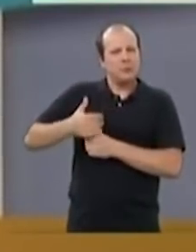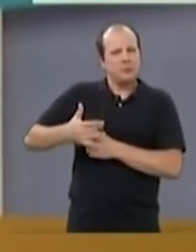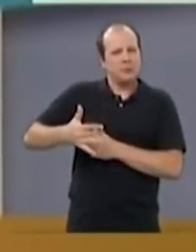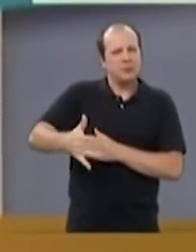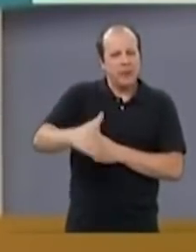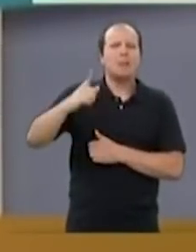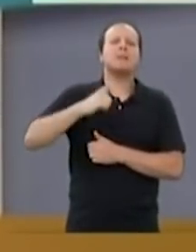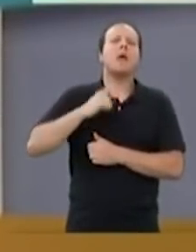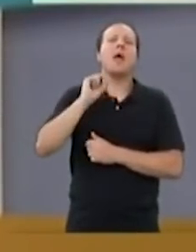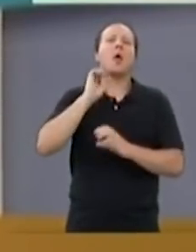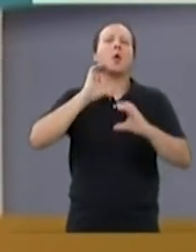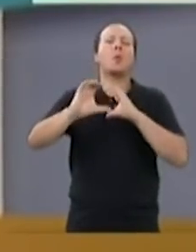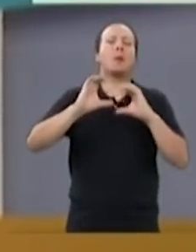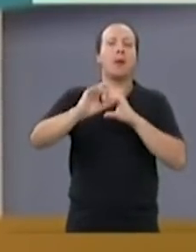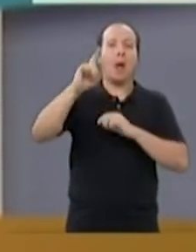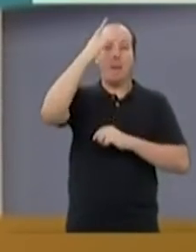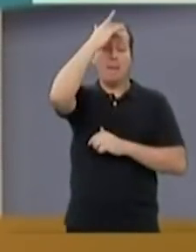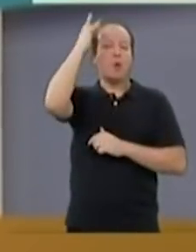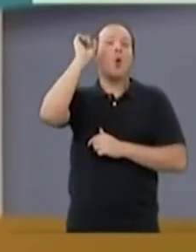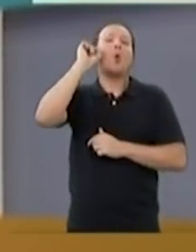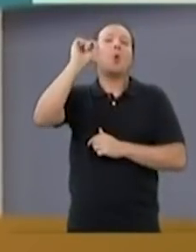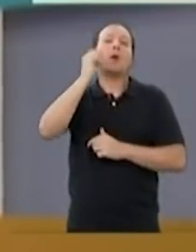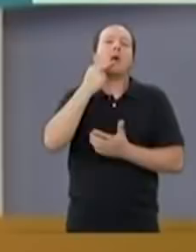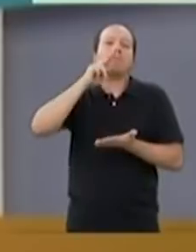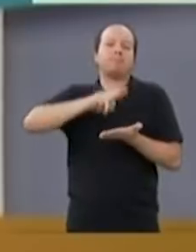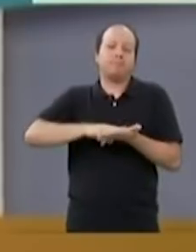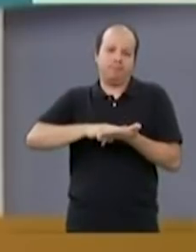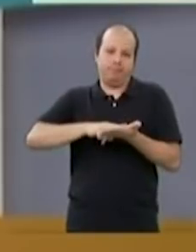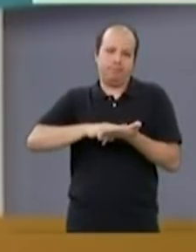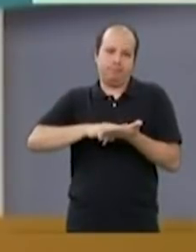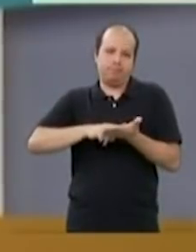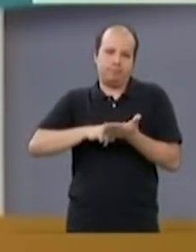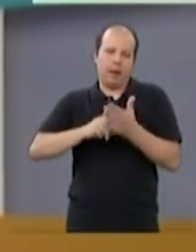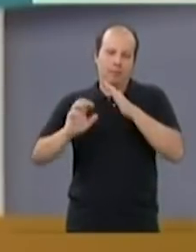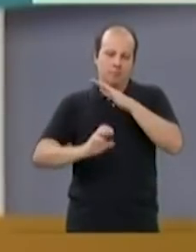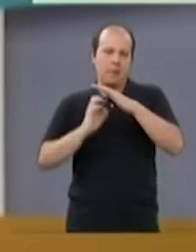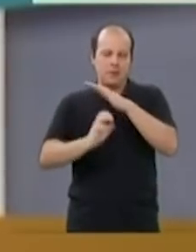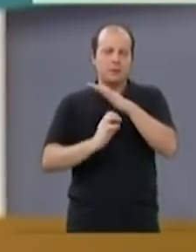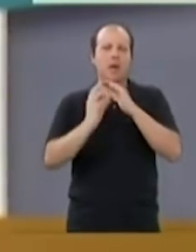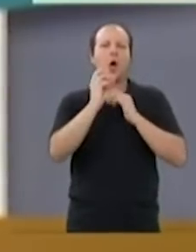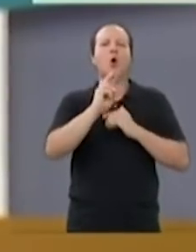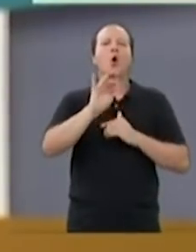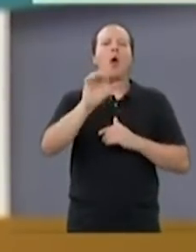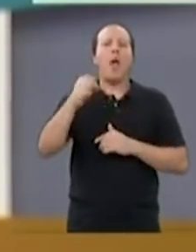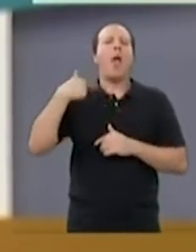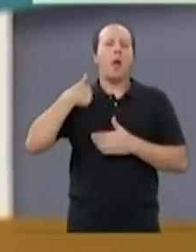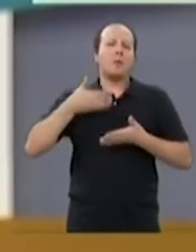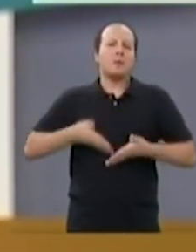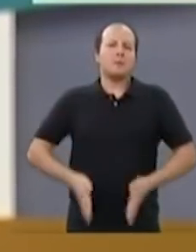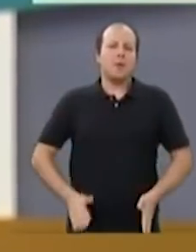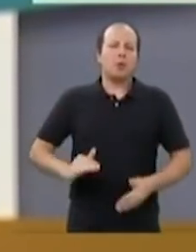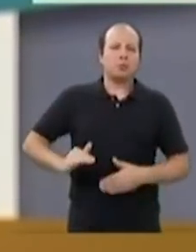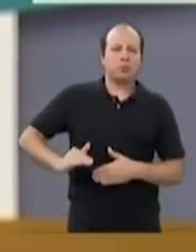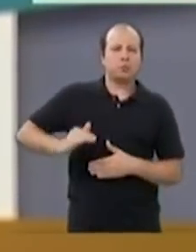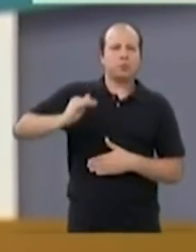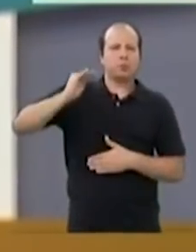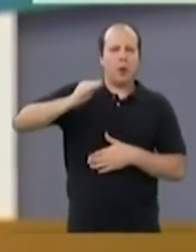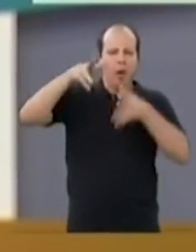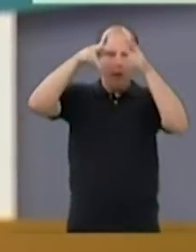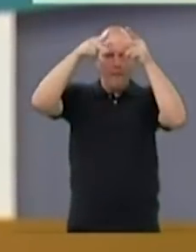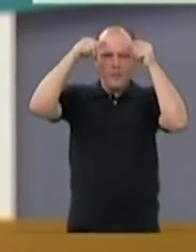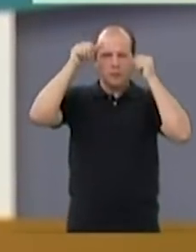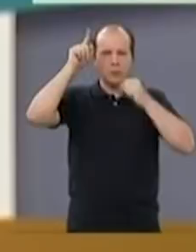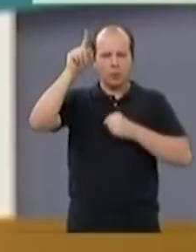de se comunicar com uma pessoa era através dos Correios. Eu mesma que nasci e me criei nos seringais da Amazônia,